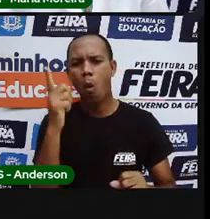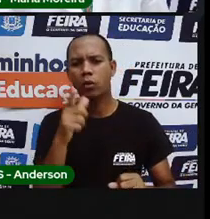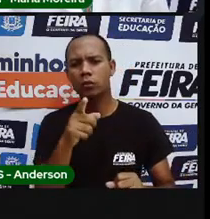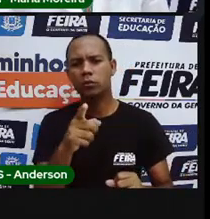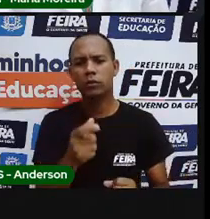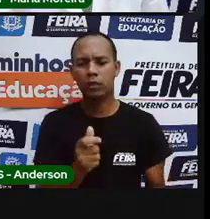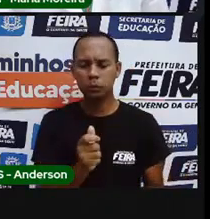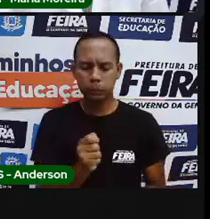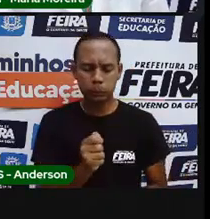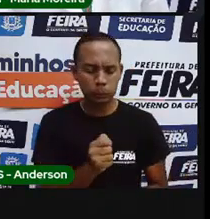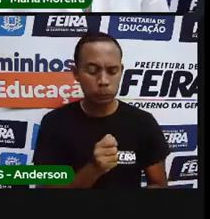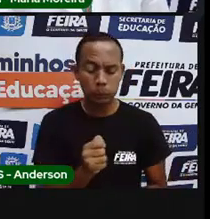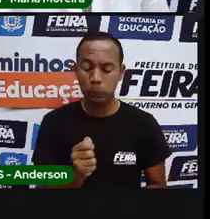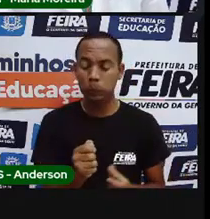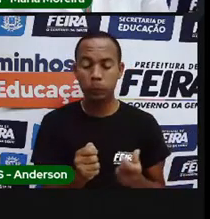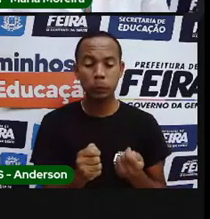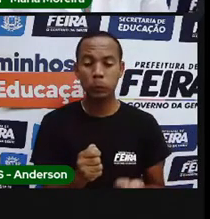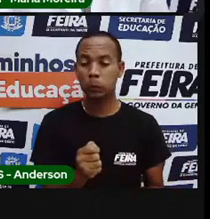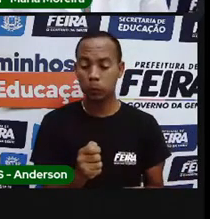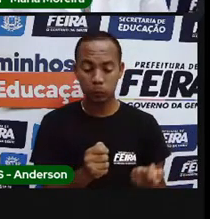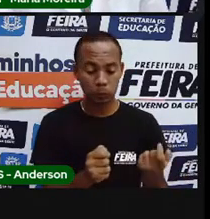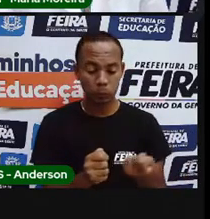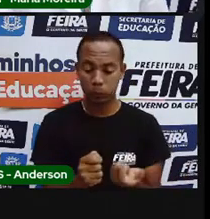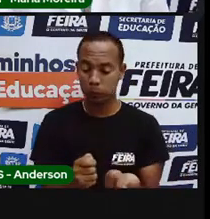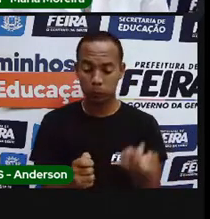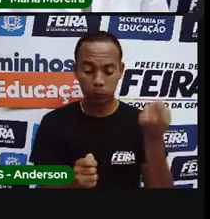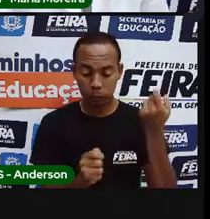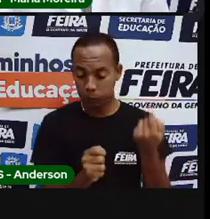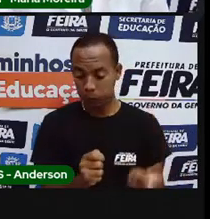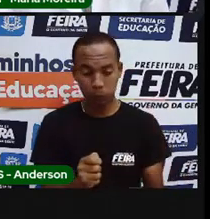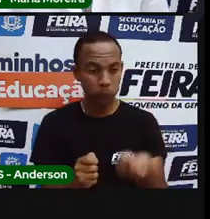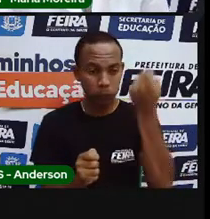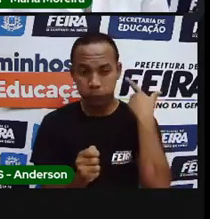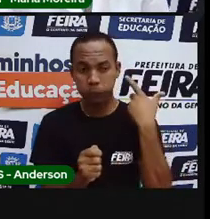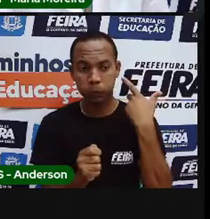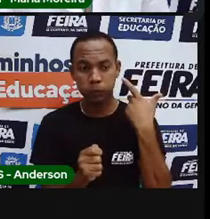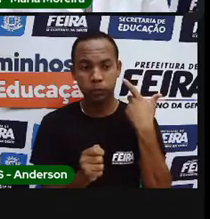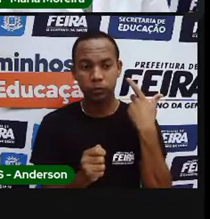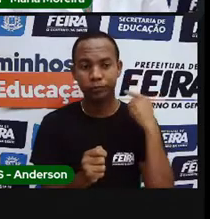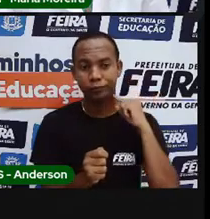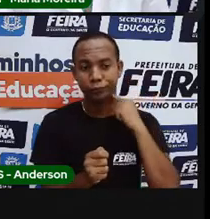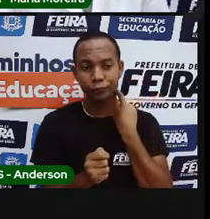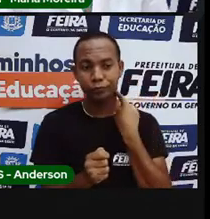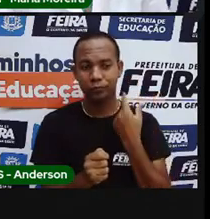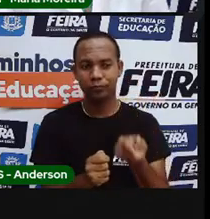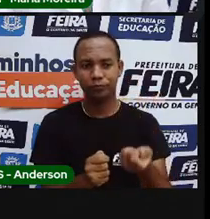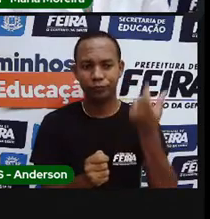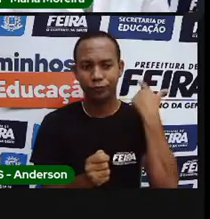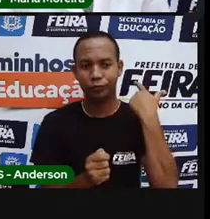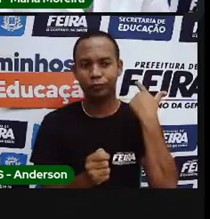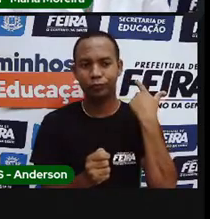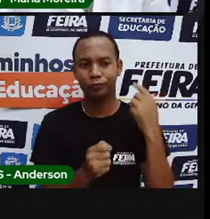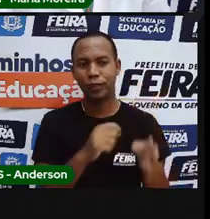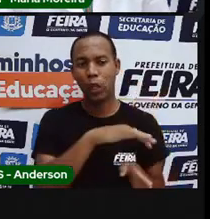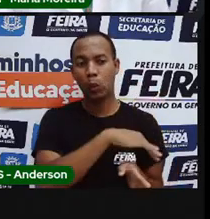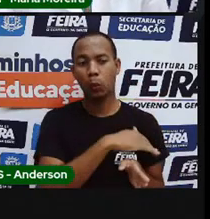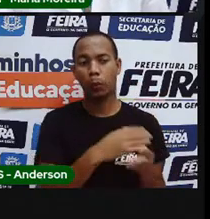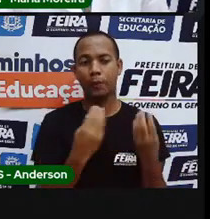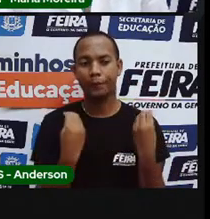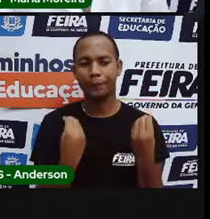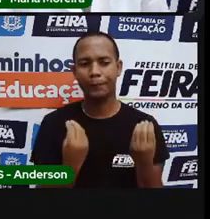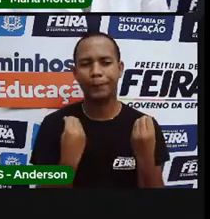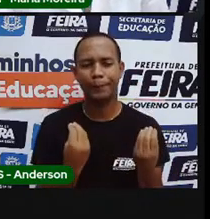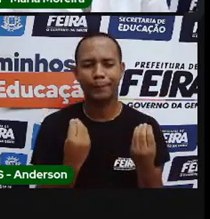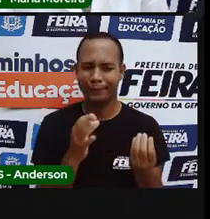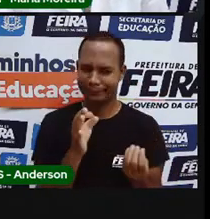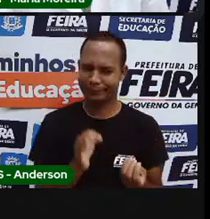o lixo está todo na lixeira E aí passa um homem mexendo no celular E o que ele faz? Ele joga lixo no chão Será que isso